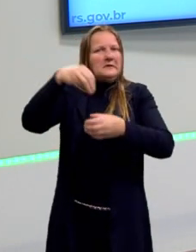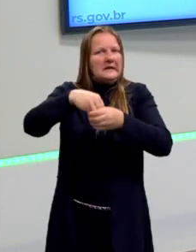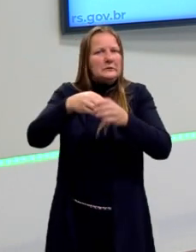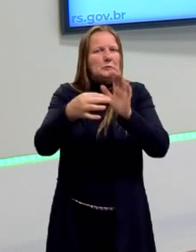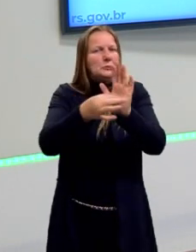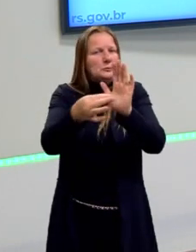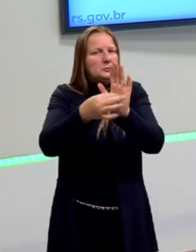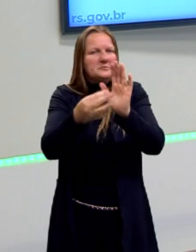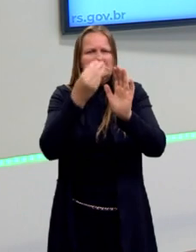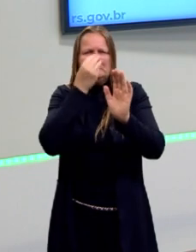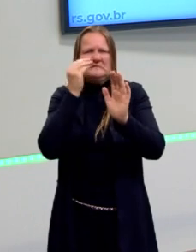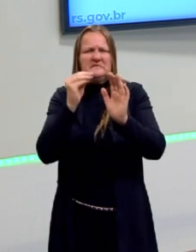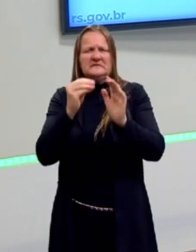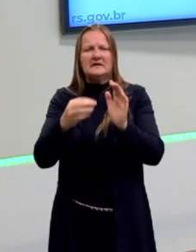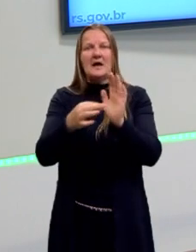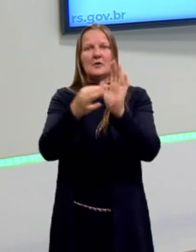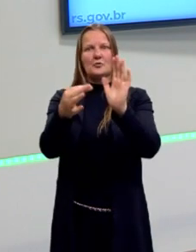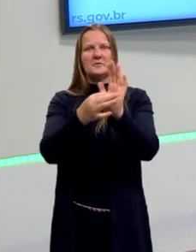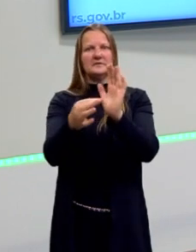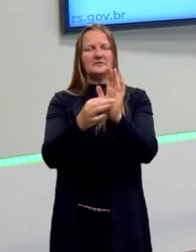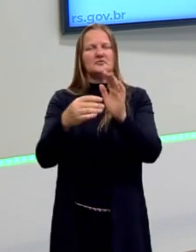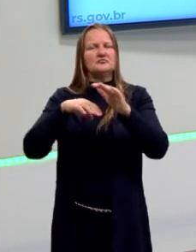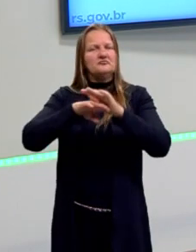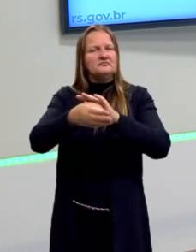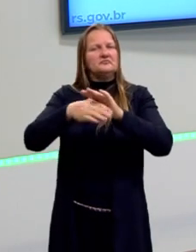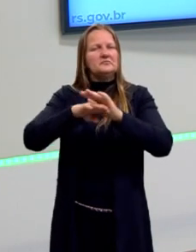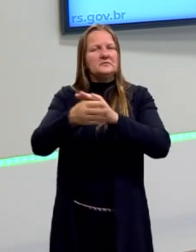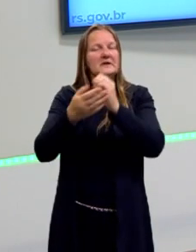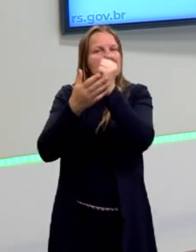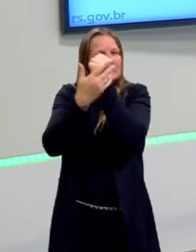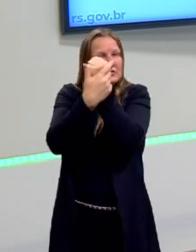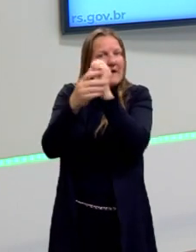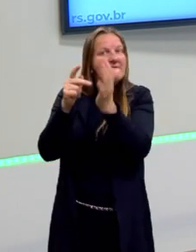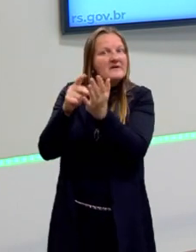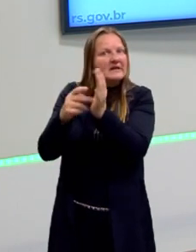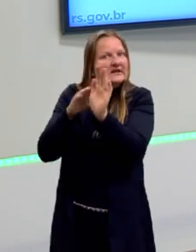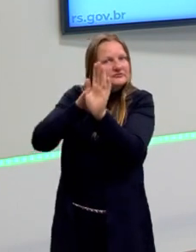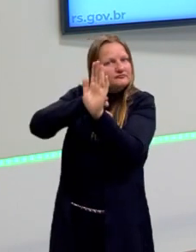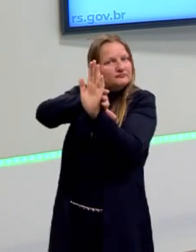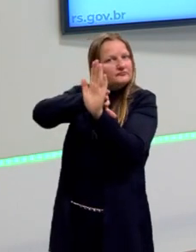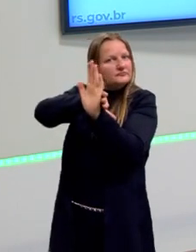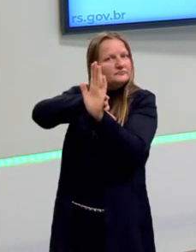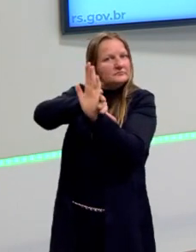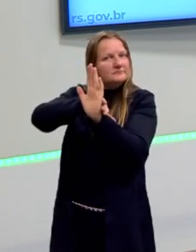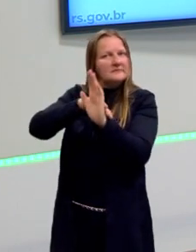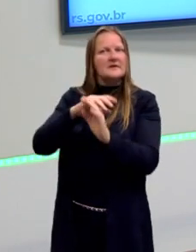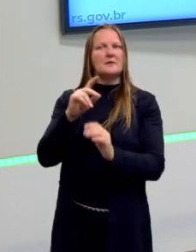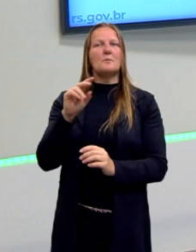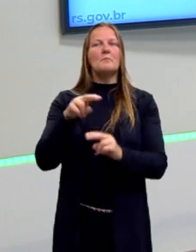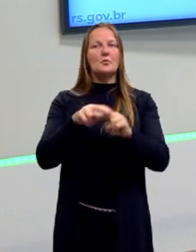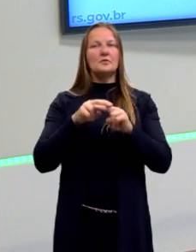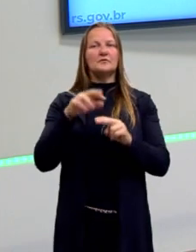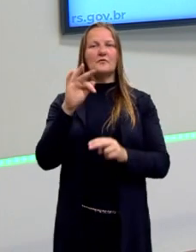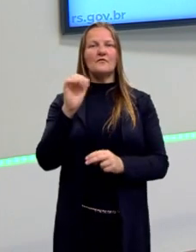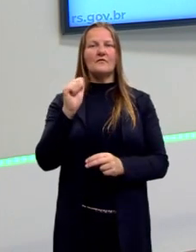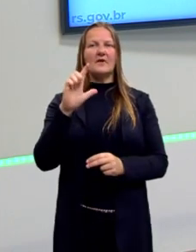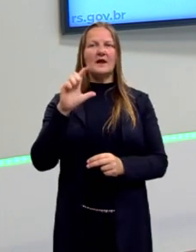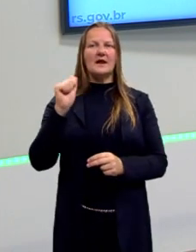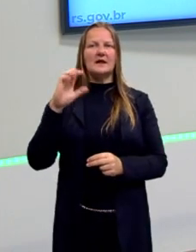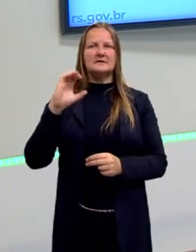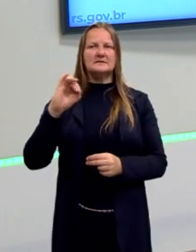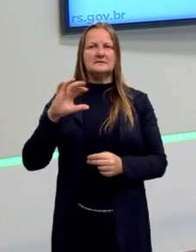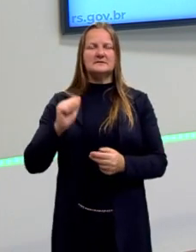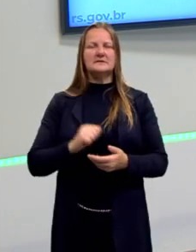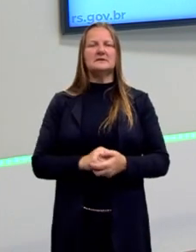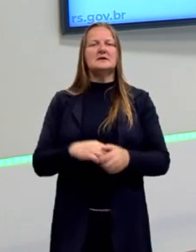busca criar argumentações adequadas para esconder a verdade. Aí está a falácia. O conteúdo falácioso